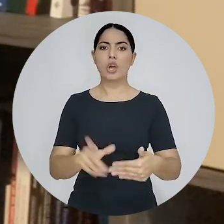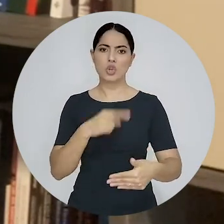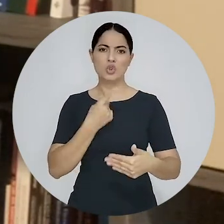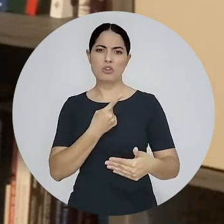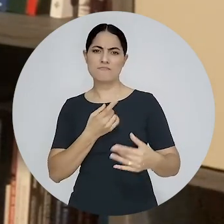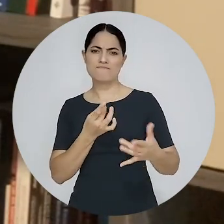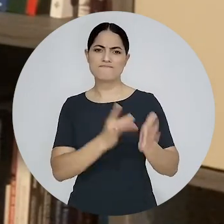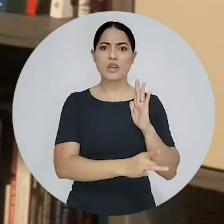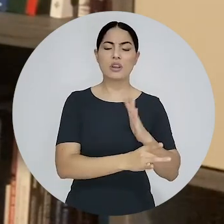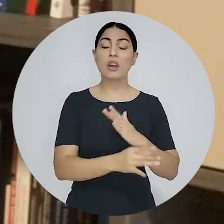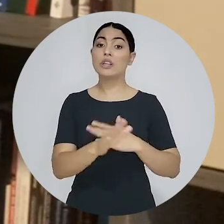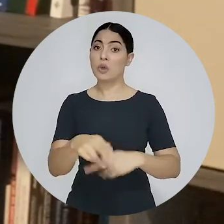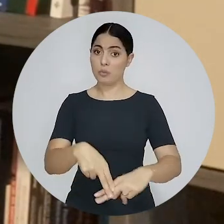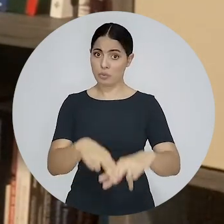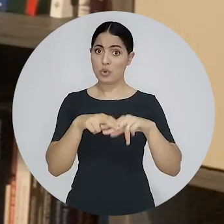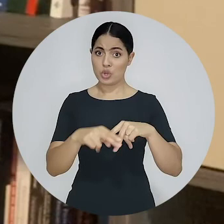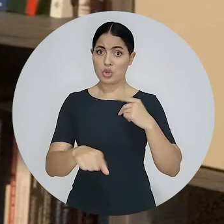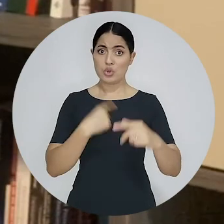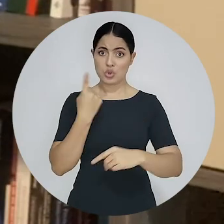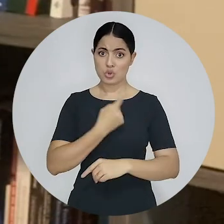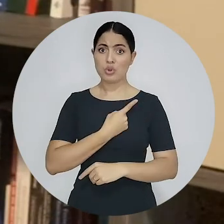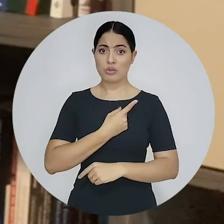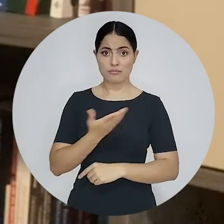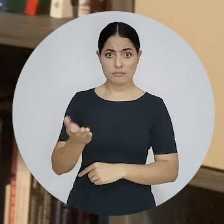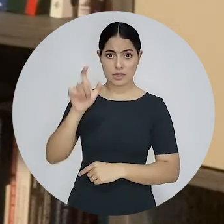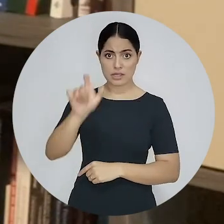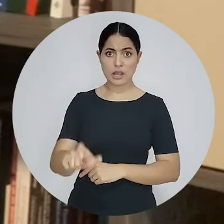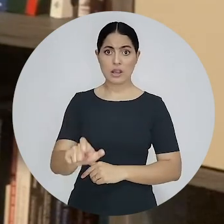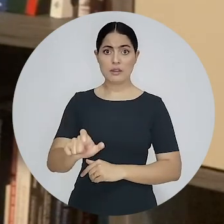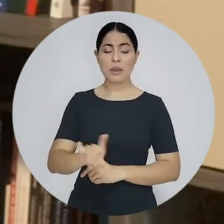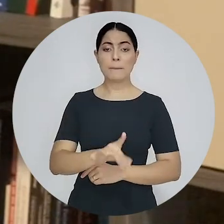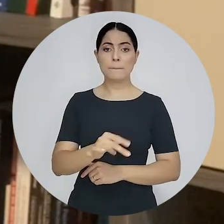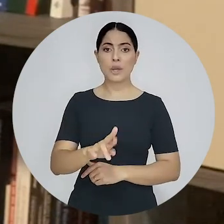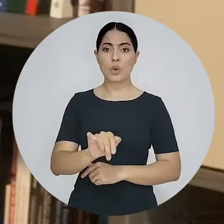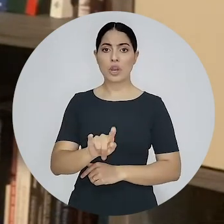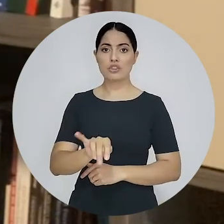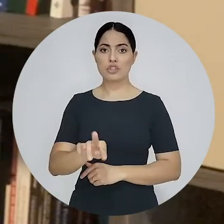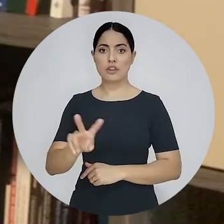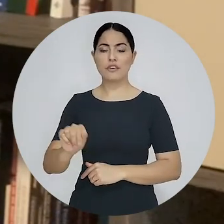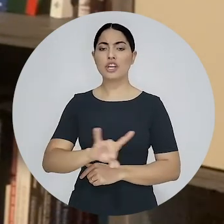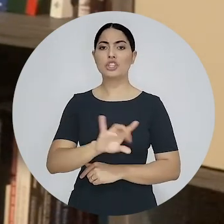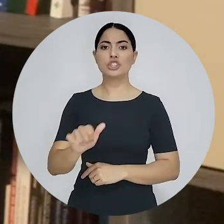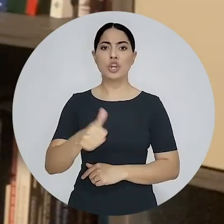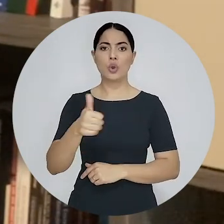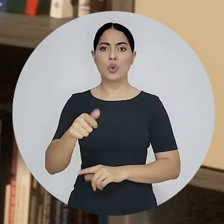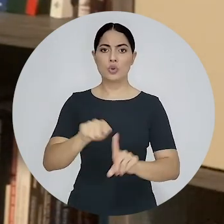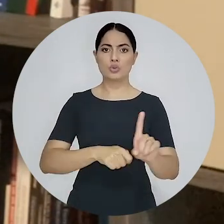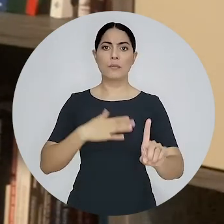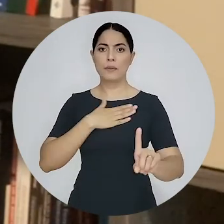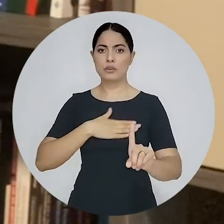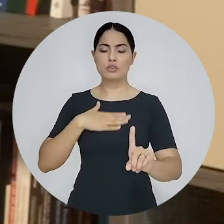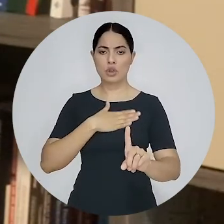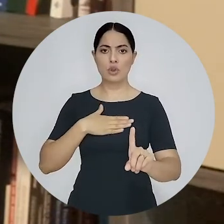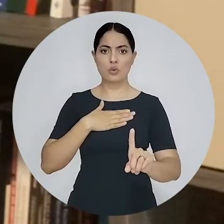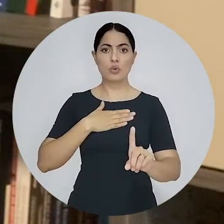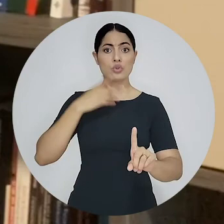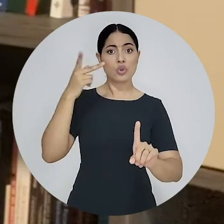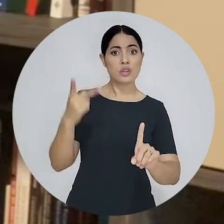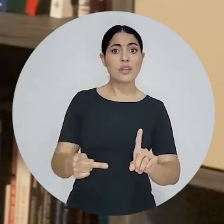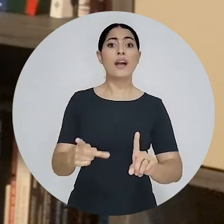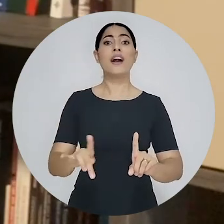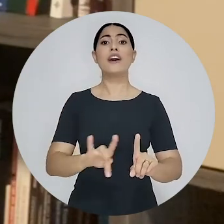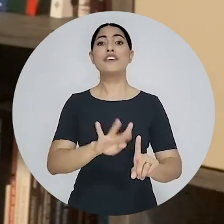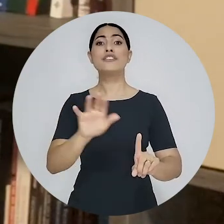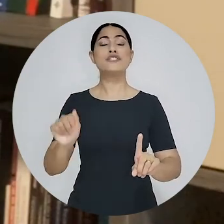pessoas. E nesse sentido, as prerrogativas de doutora Odinete, no dia 11 de agosto, dia em que ela